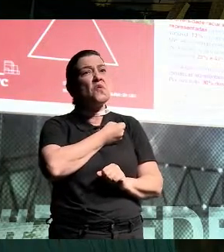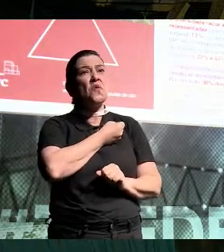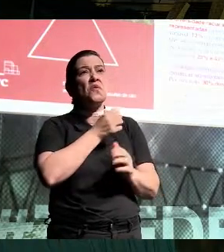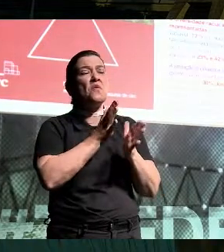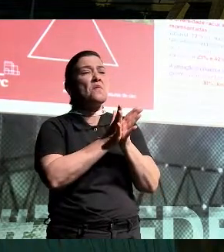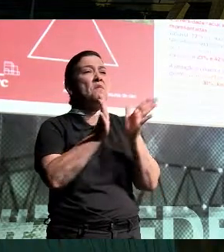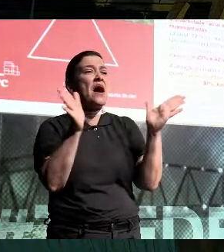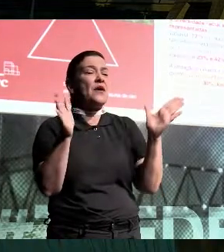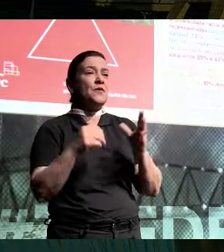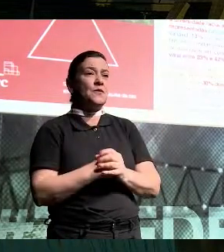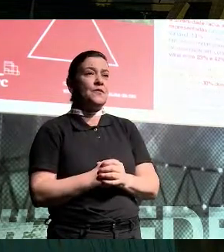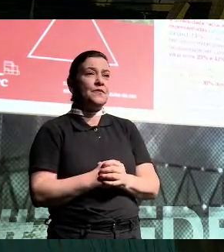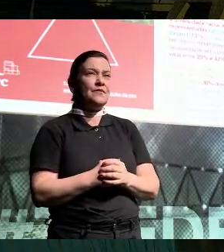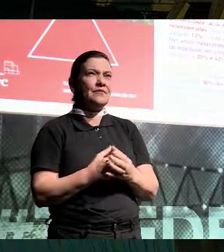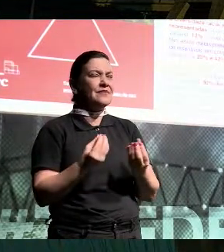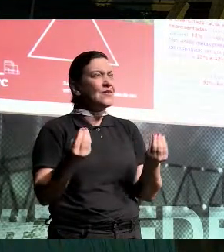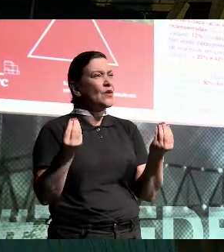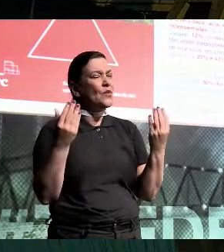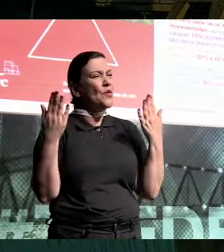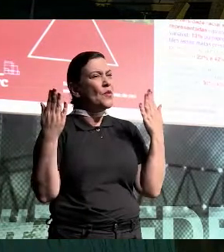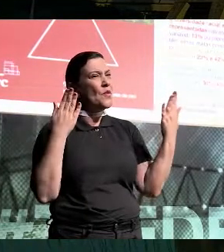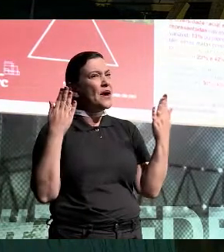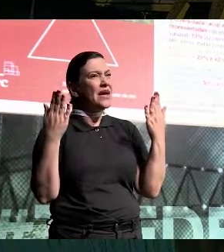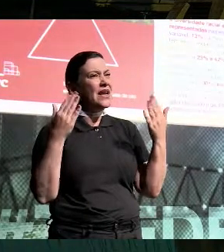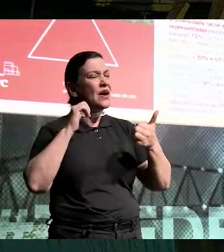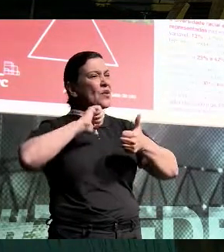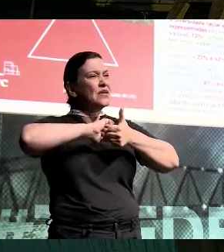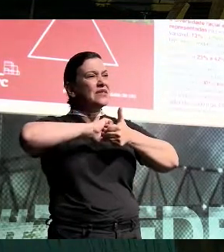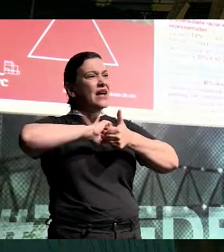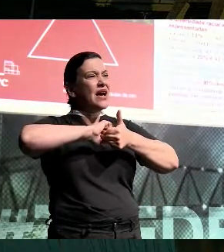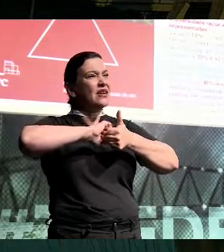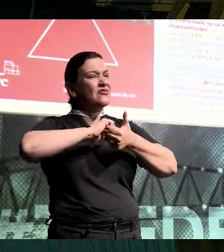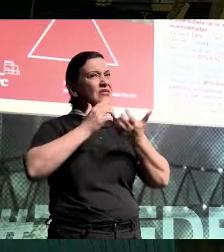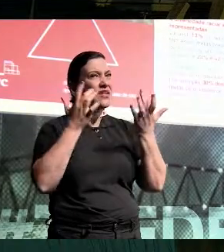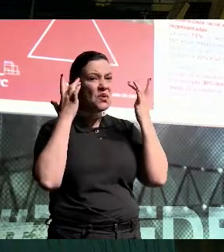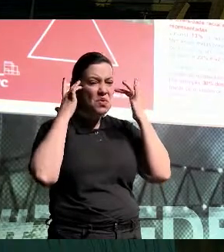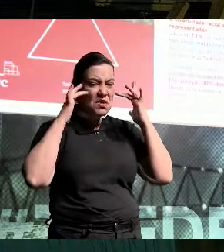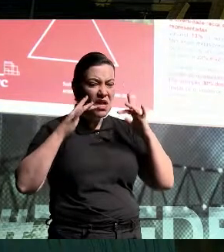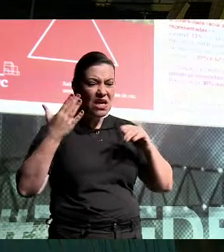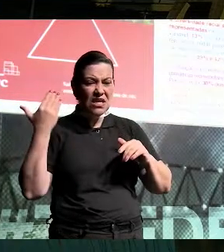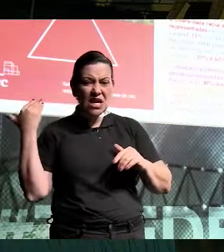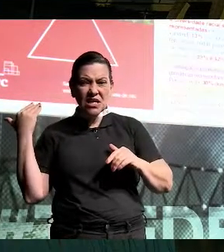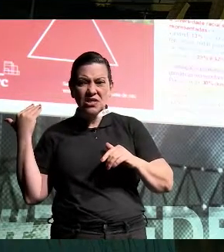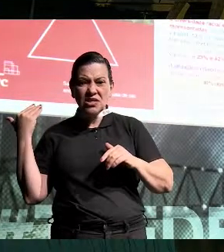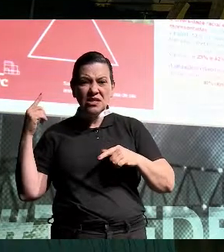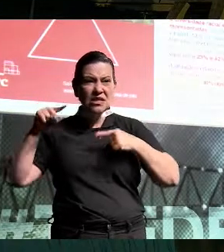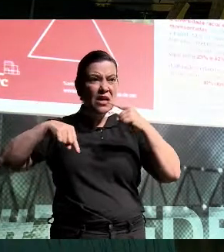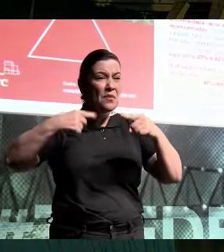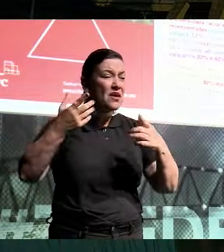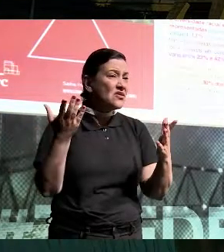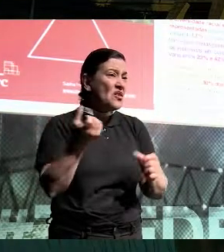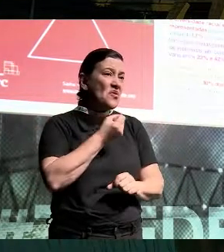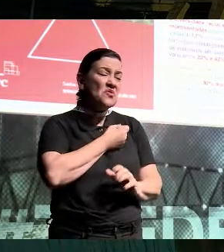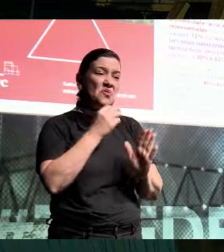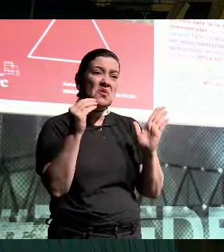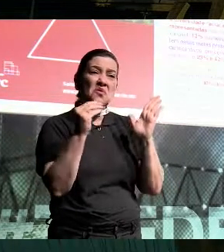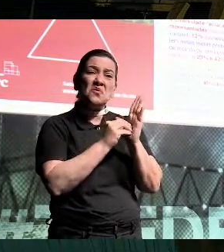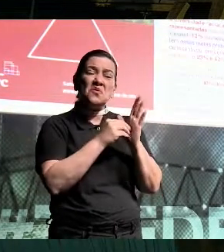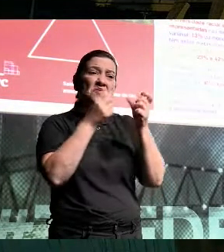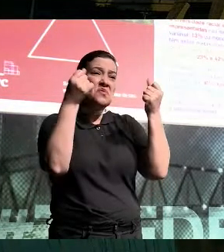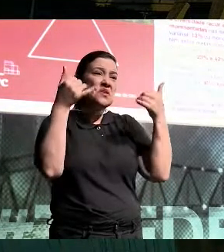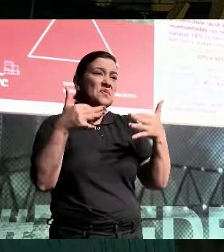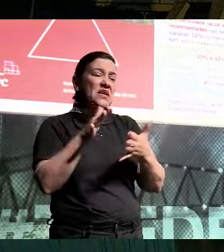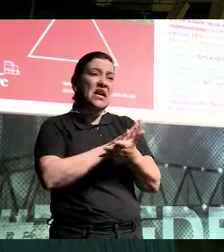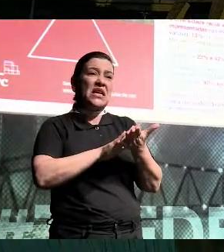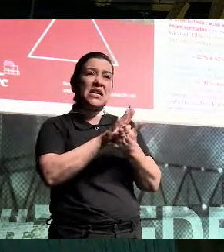absoluto. Não tem como comparar qual é a qualidade disso, né? Se eu não sei antes e depois, ele é só um número, ele não me diz muita